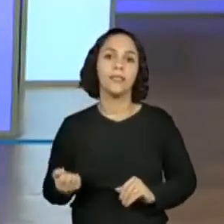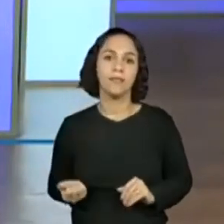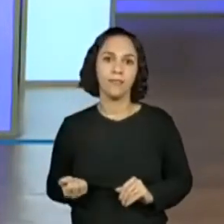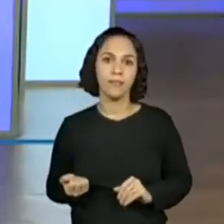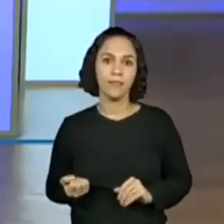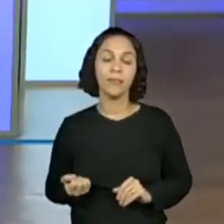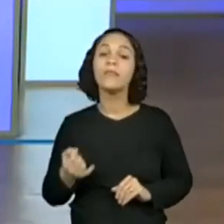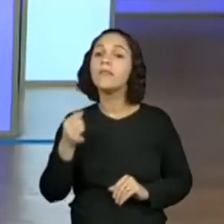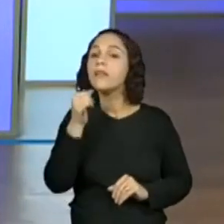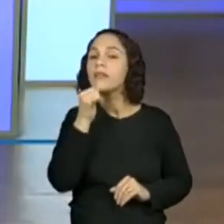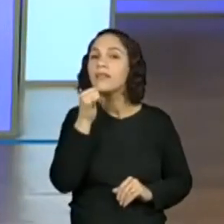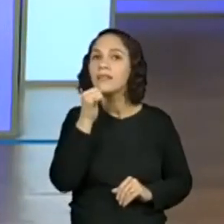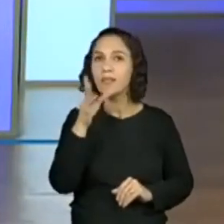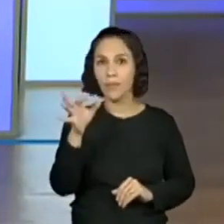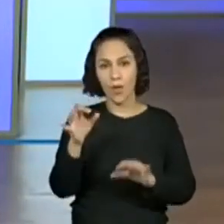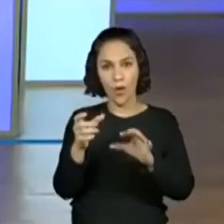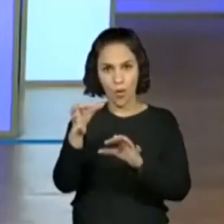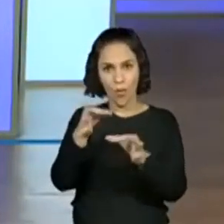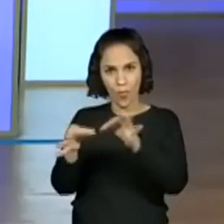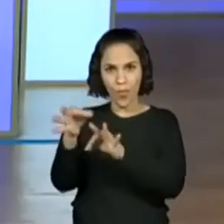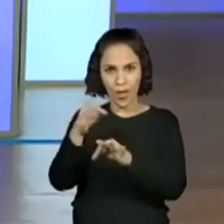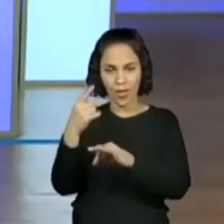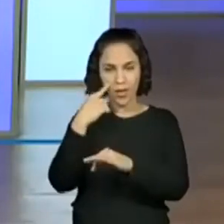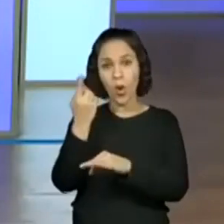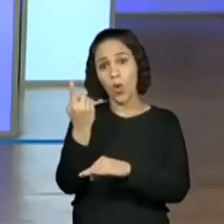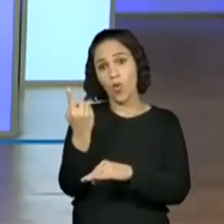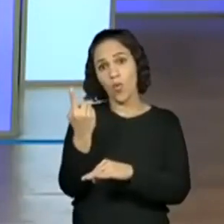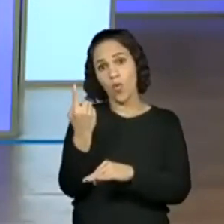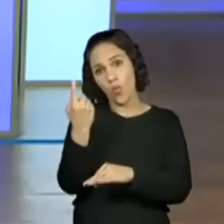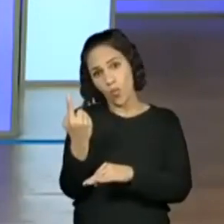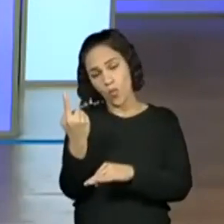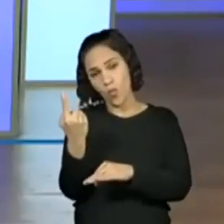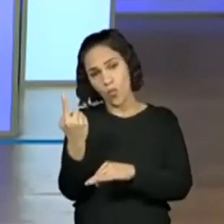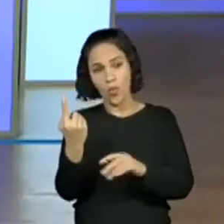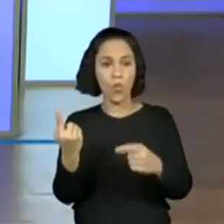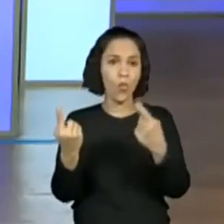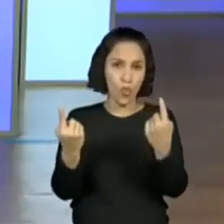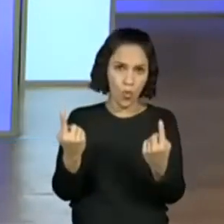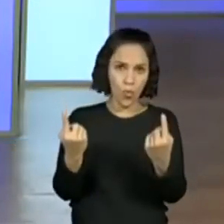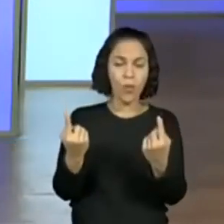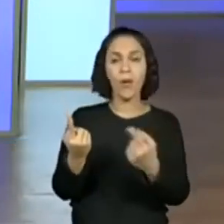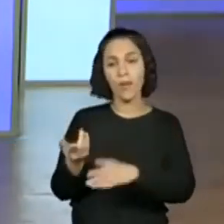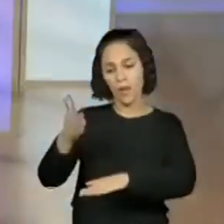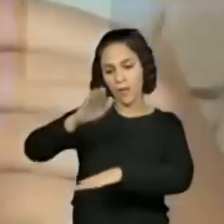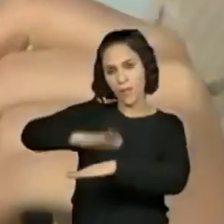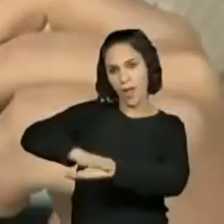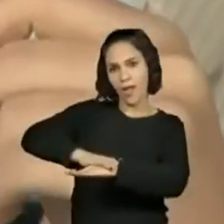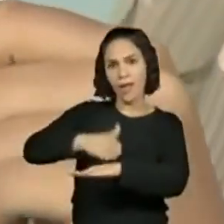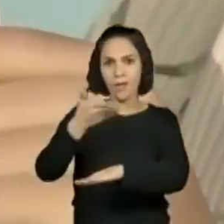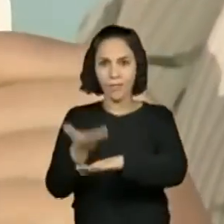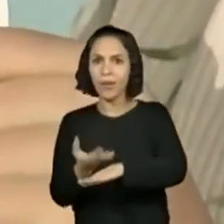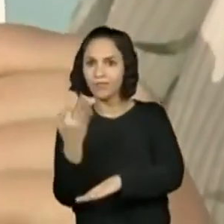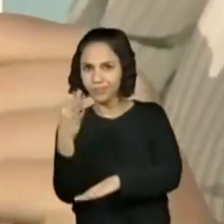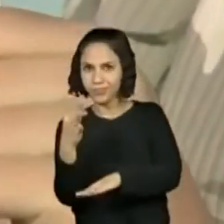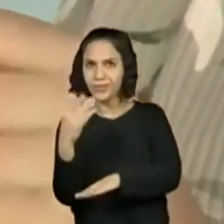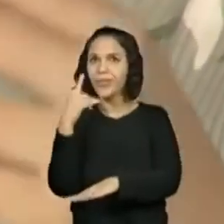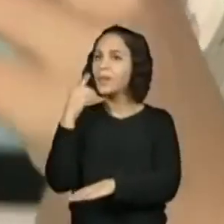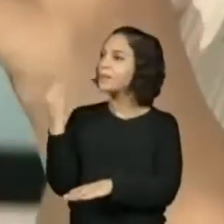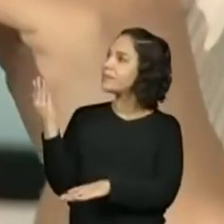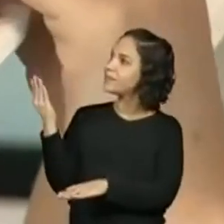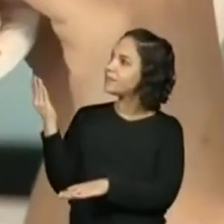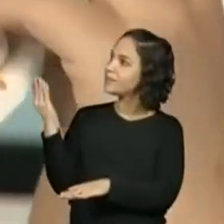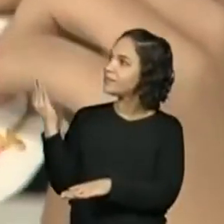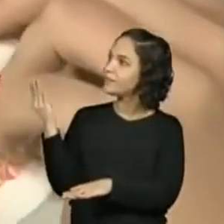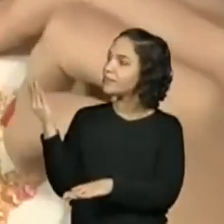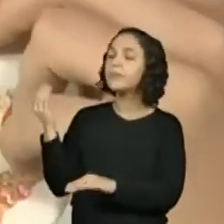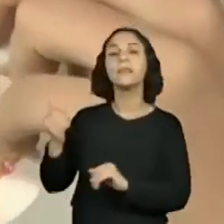Quantas possibilidades eu tenho ao jogar o cara e coroa? Uma pra cada... Duas possibilidades. Isso, duas possibilidades. Ou cara ou coroa. Arrasou.